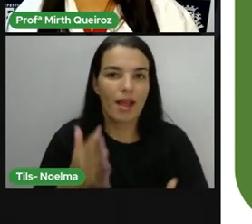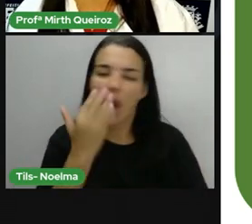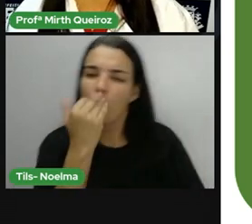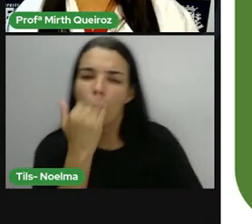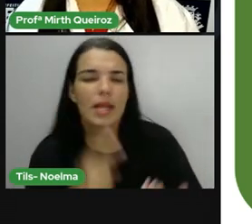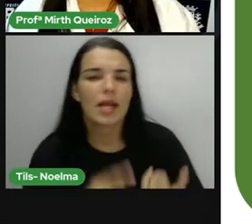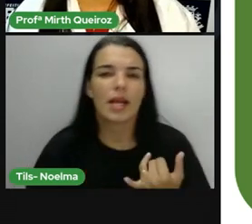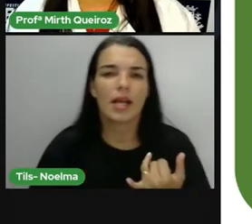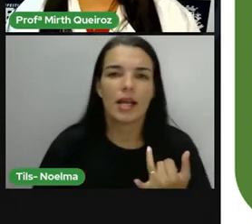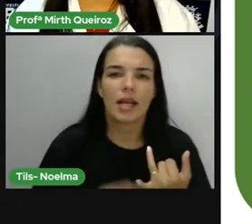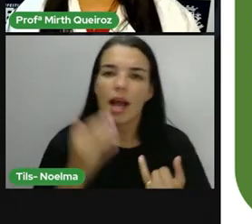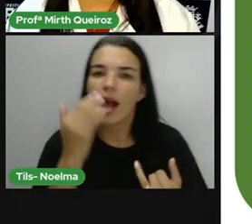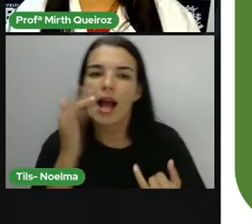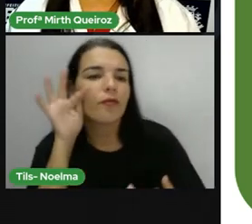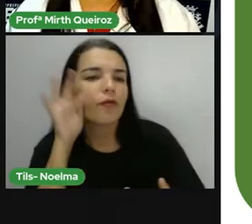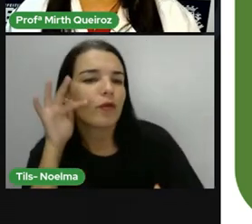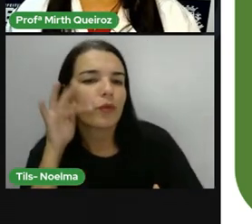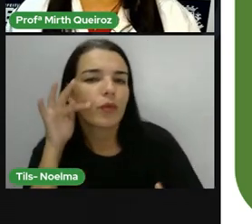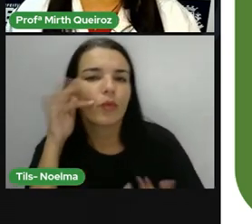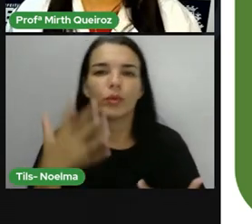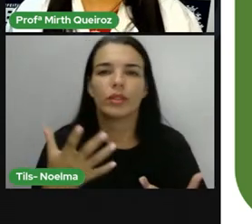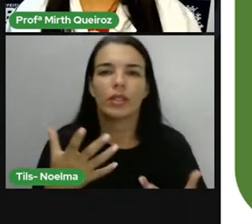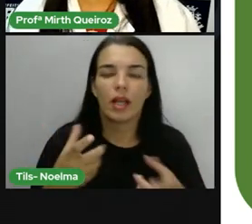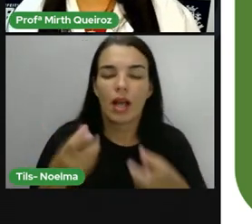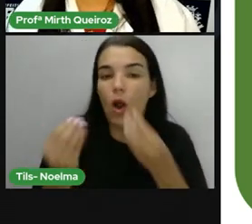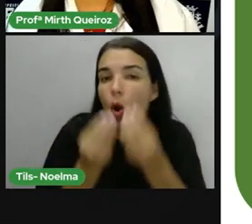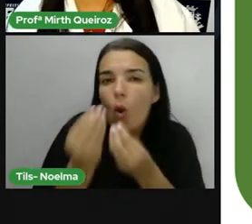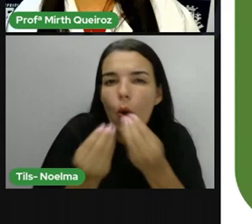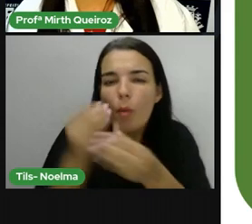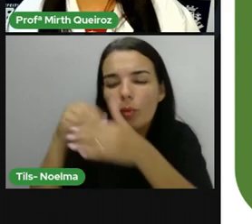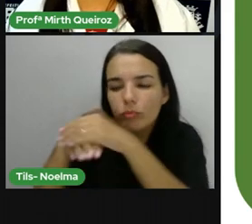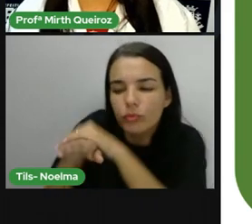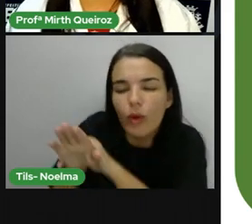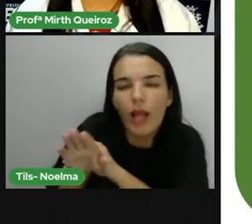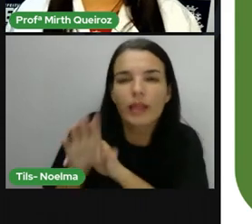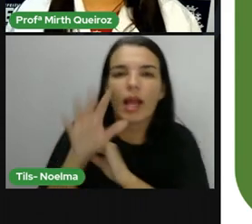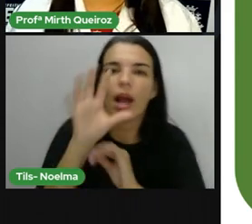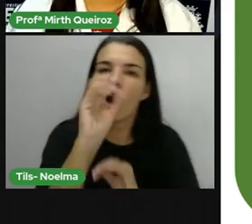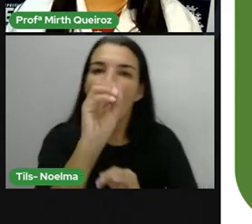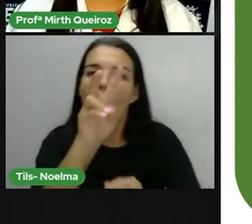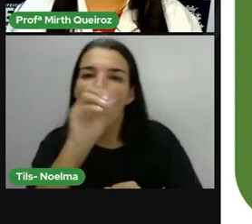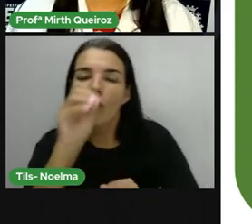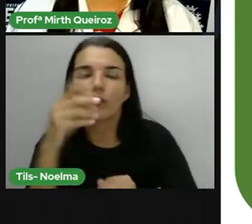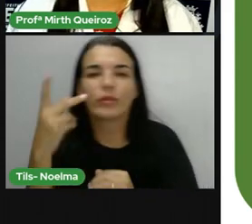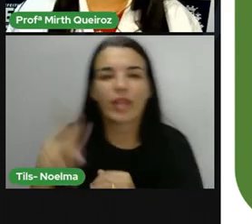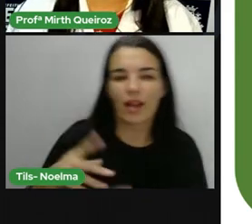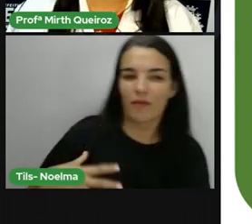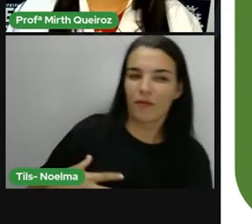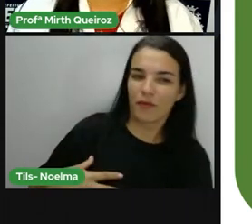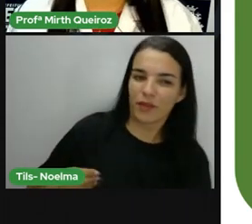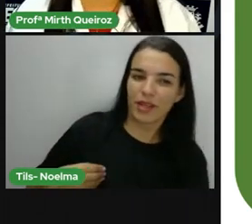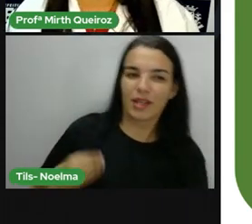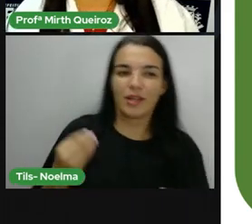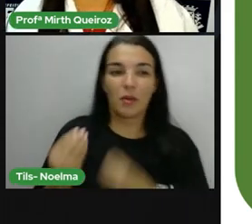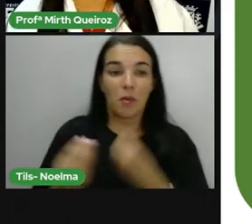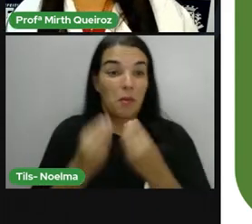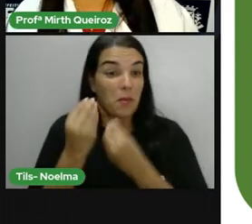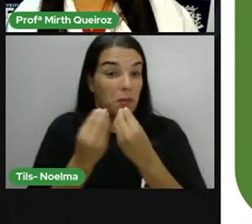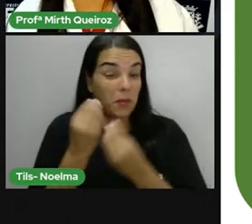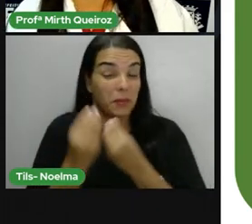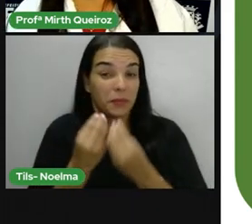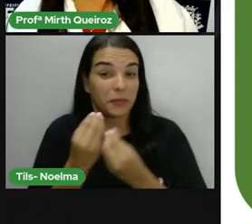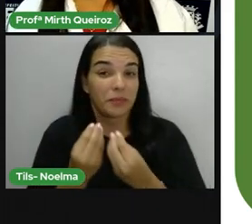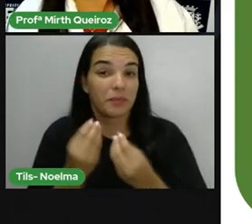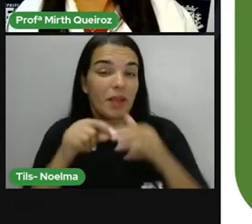variadas, né? Ela coloca seus ovos em ninhos construídos em partes de árvores opas ou em